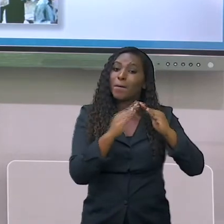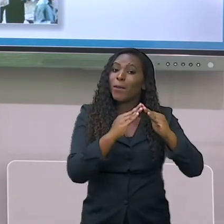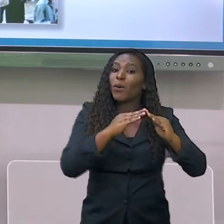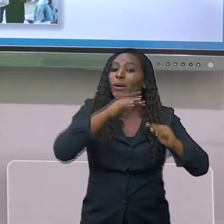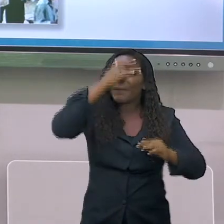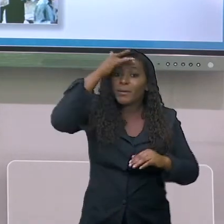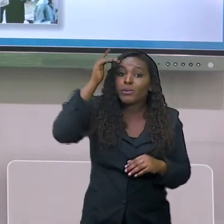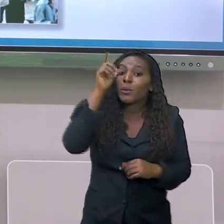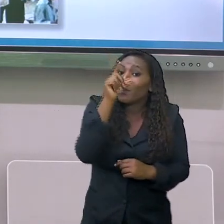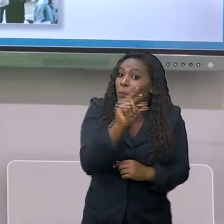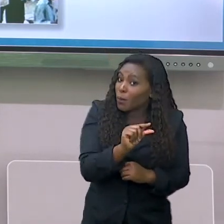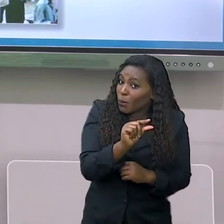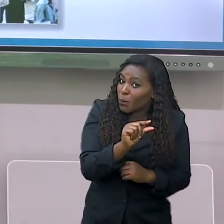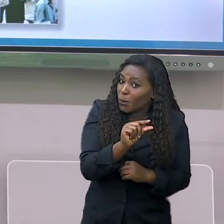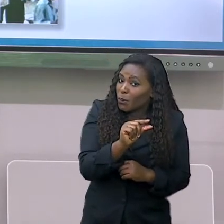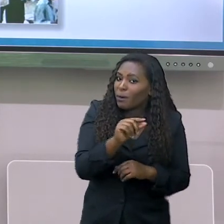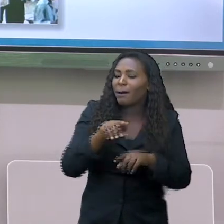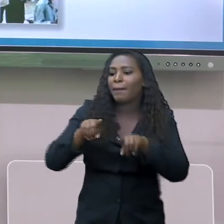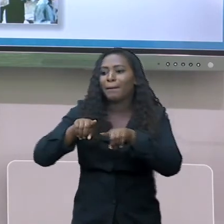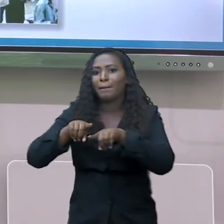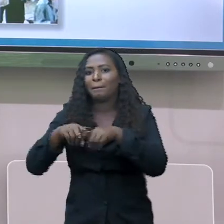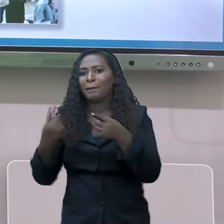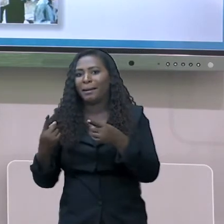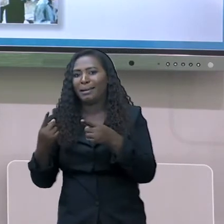contraste com a população da Índia.